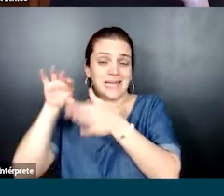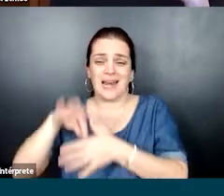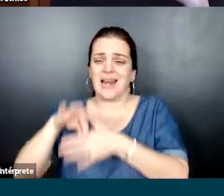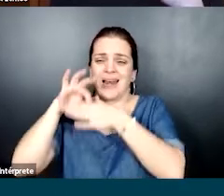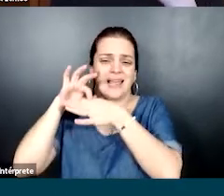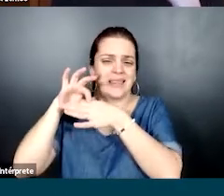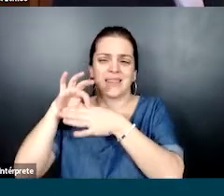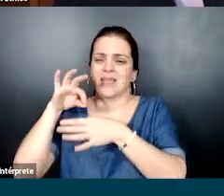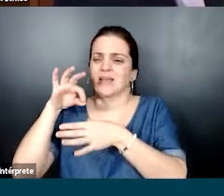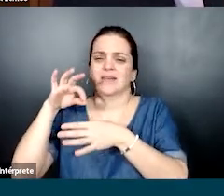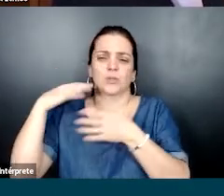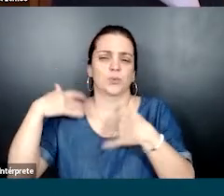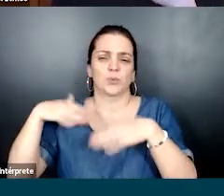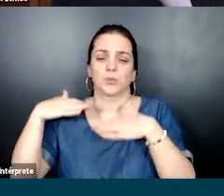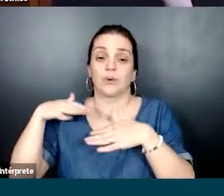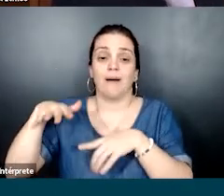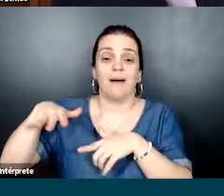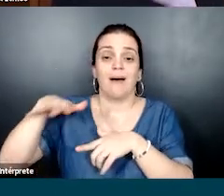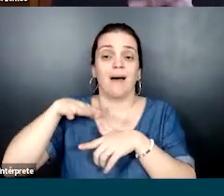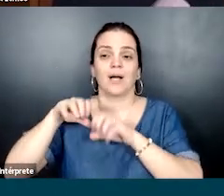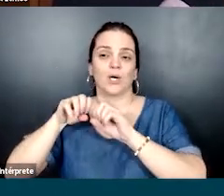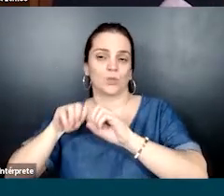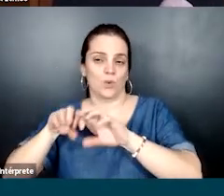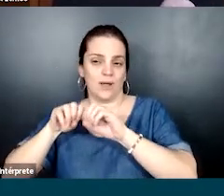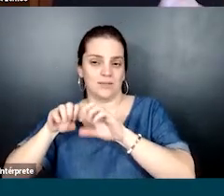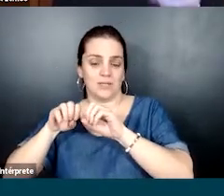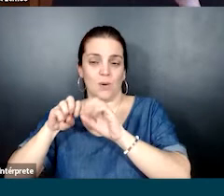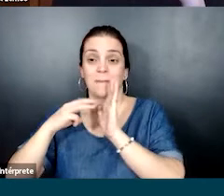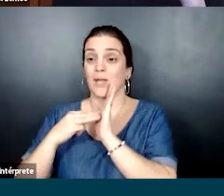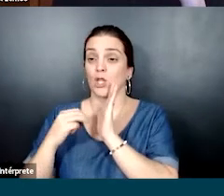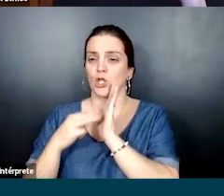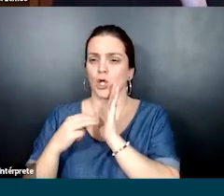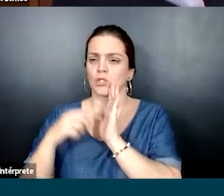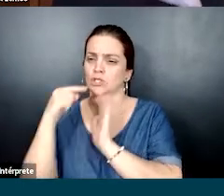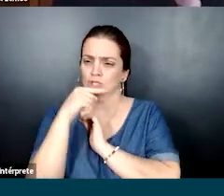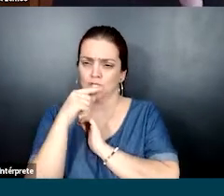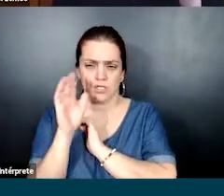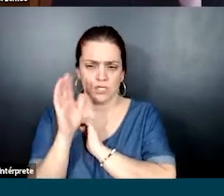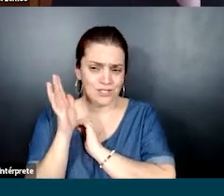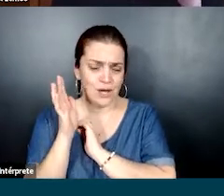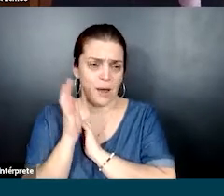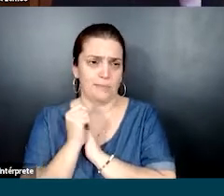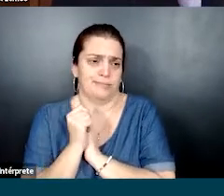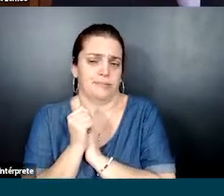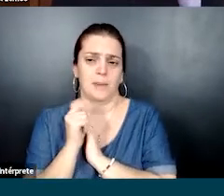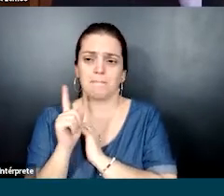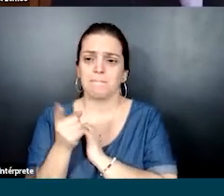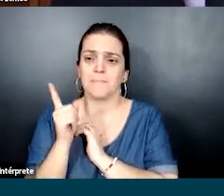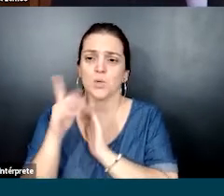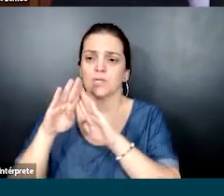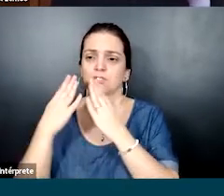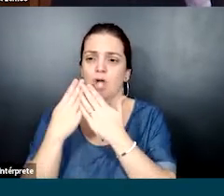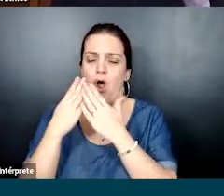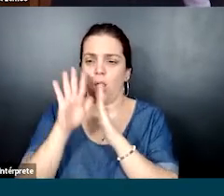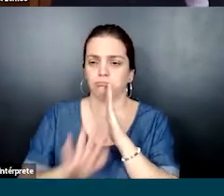líder mundial em pesquisa e desenvolvimento de tecnologia focada no universo educacional. Então, a metodologia que ela criou já está em mais de